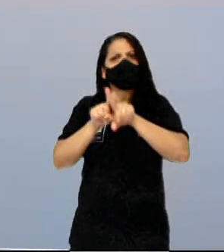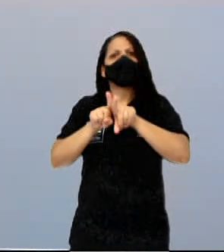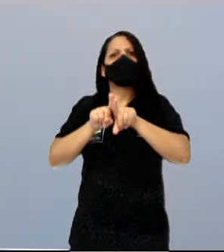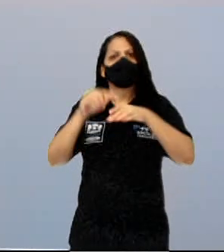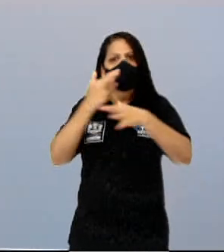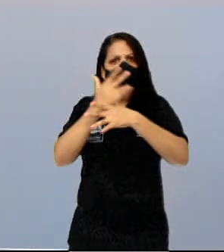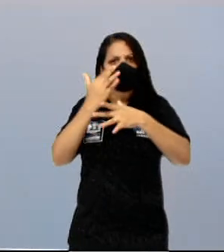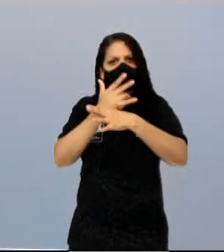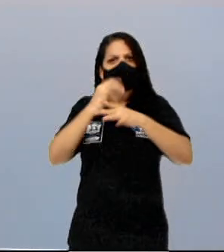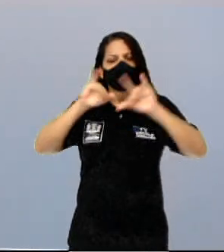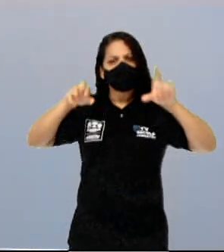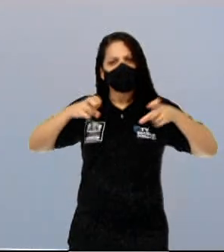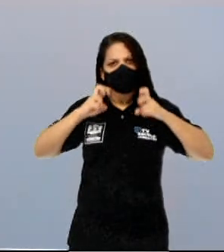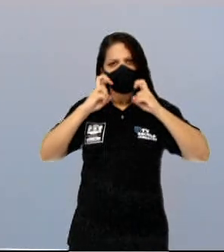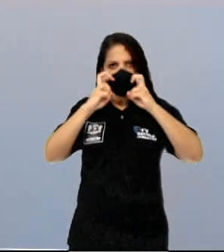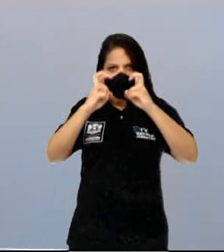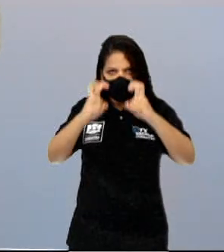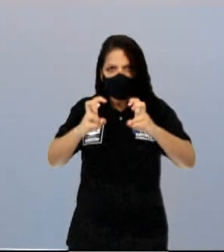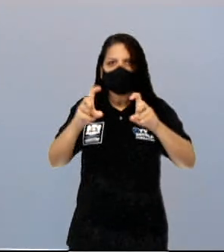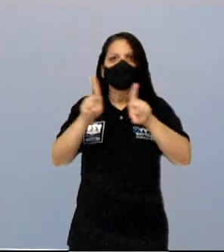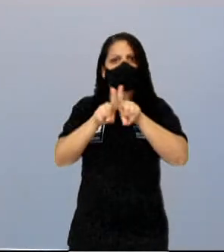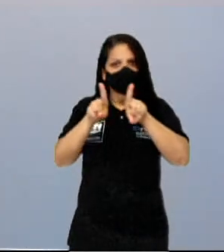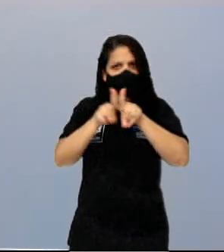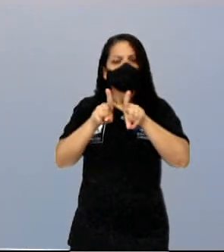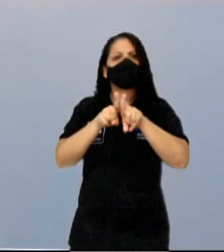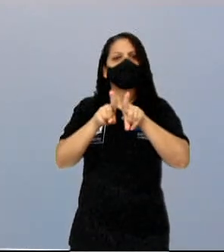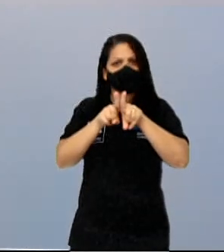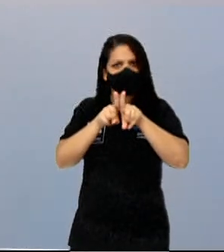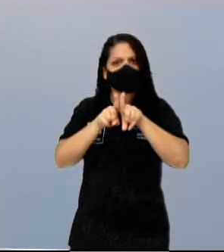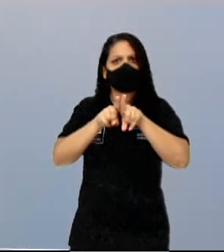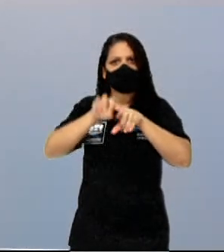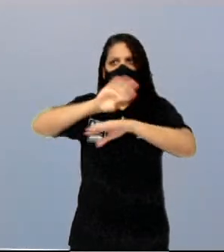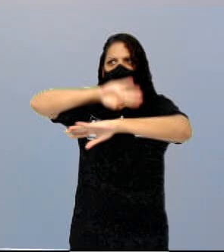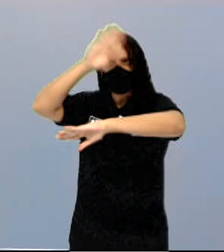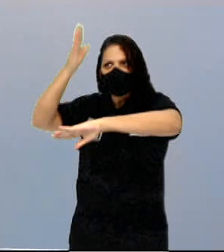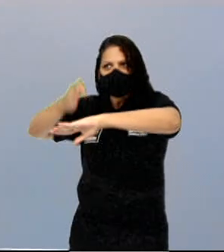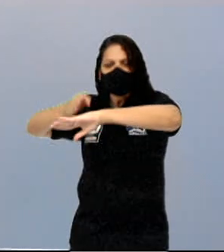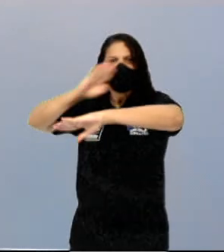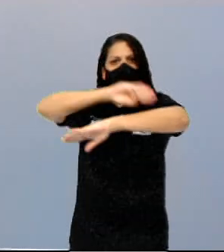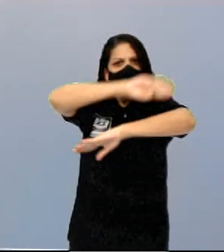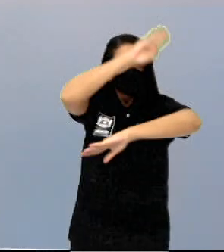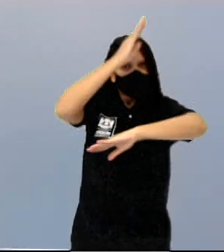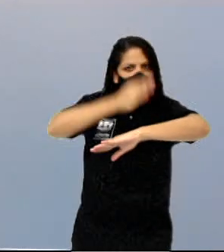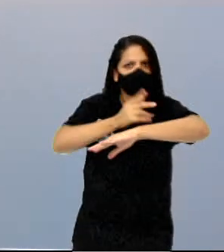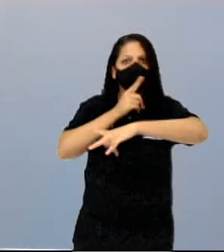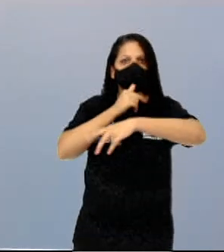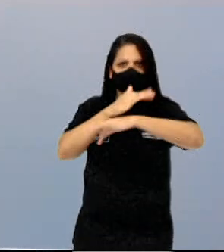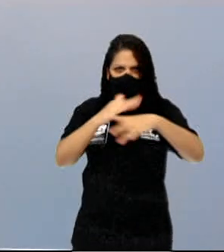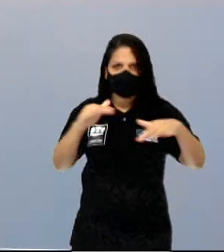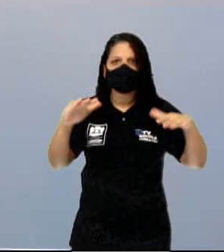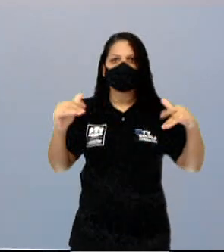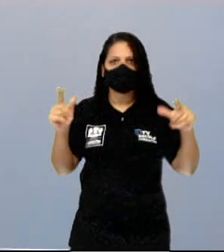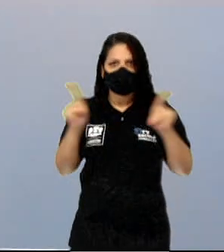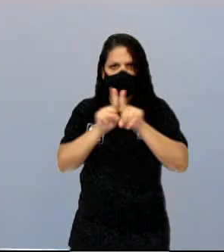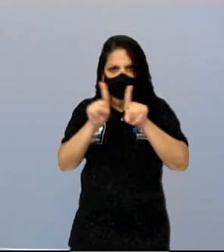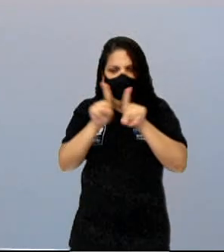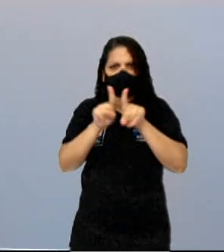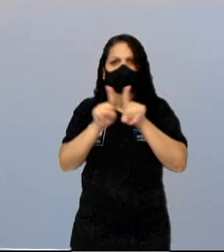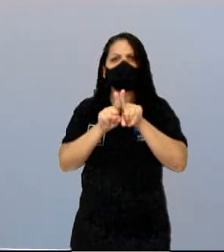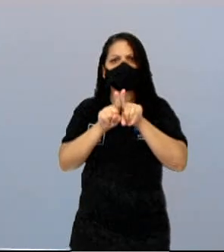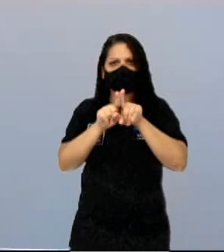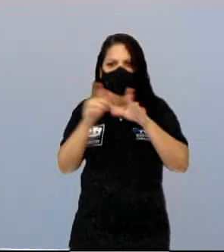inteiramente dentro do domínio dos mares de morros. Embora essa região da Mata Atlântica seja